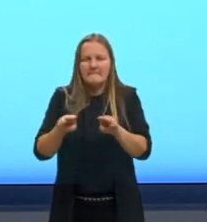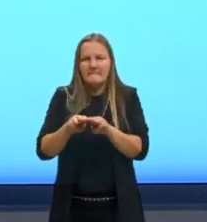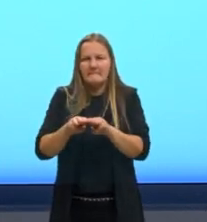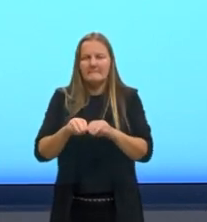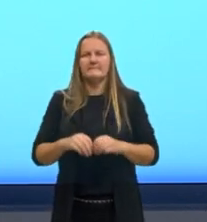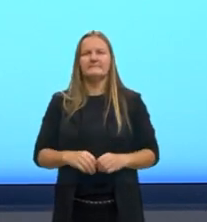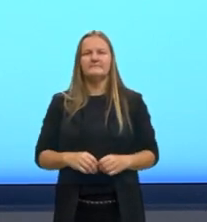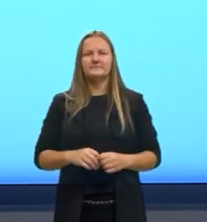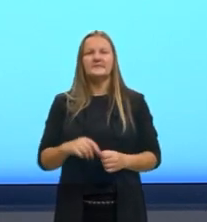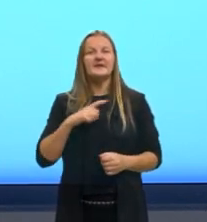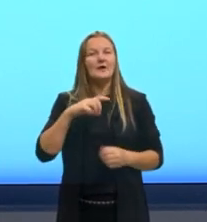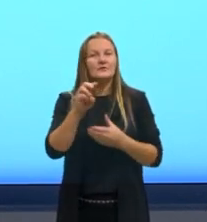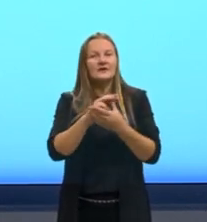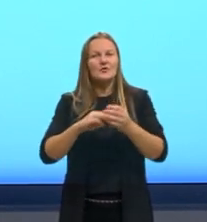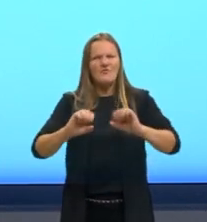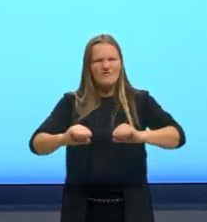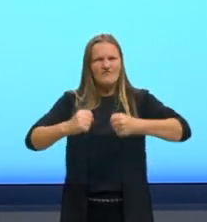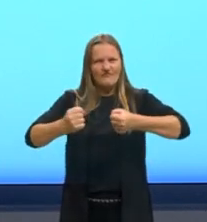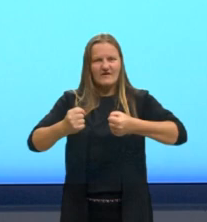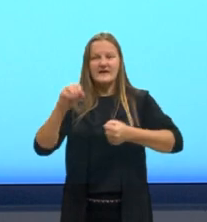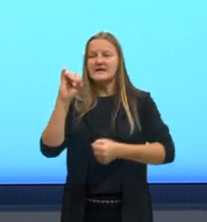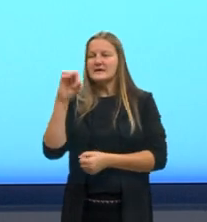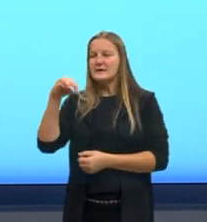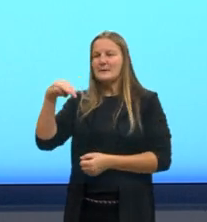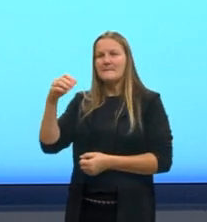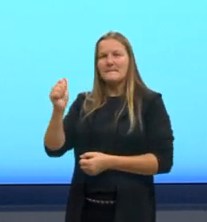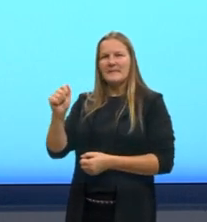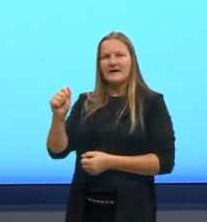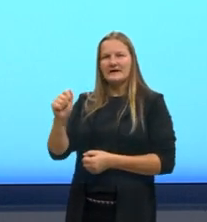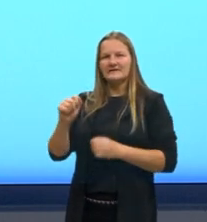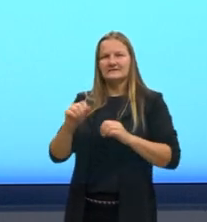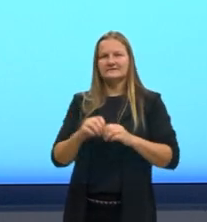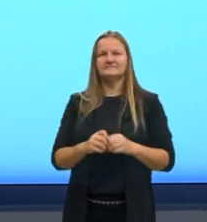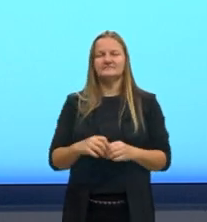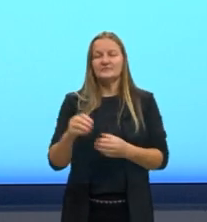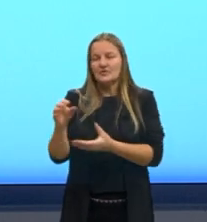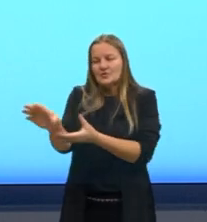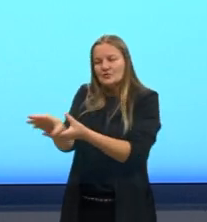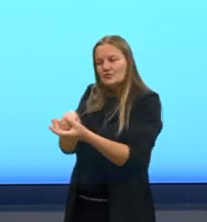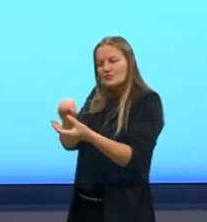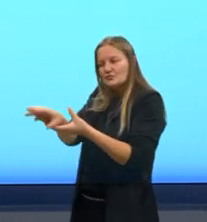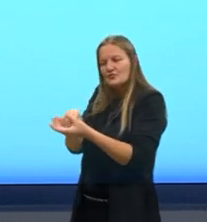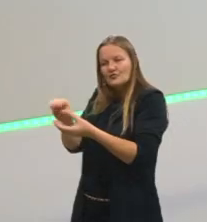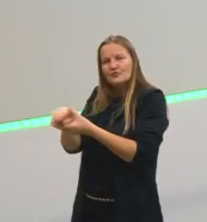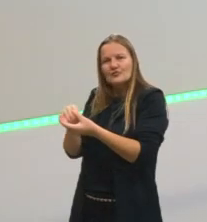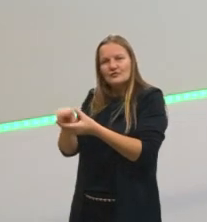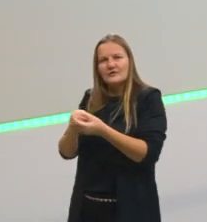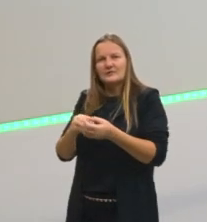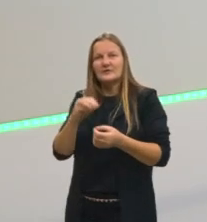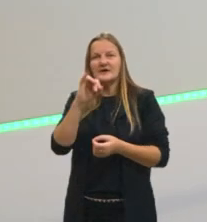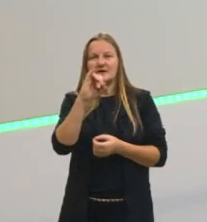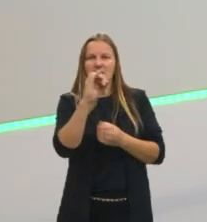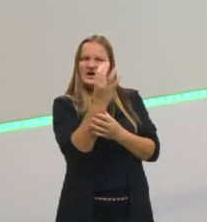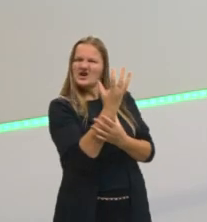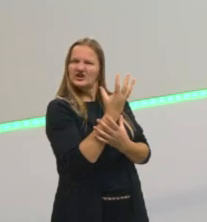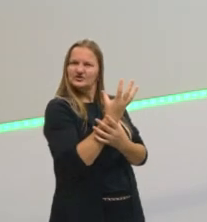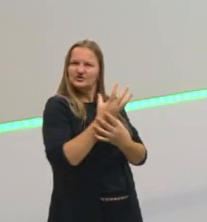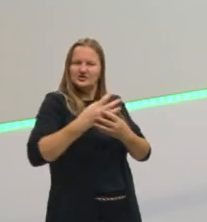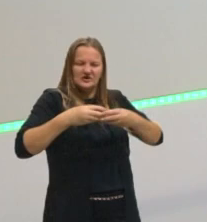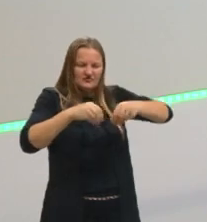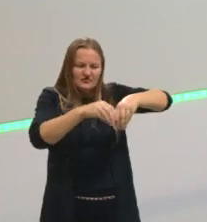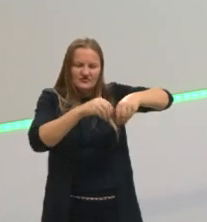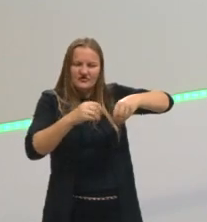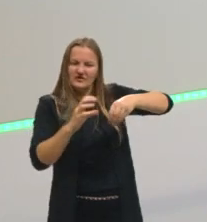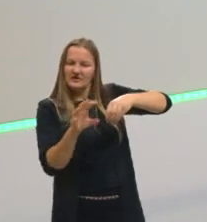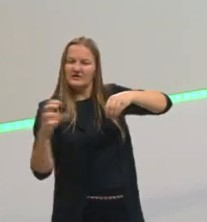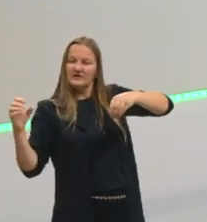força de um ímã para retirar esse material que a gente tem que conhecer, daí as nossas substâncias, por isso